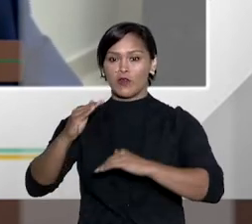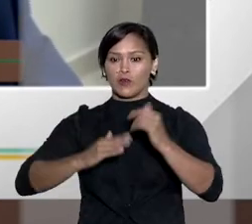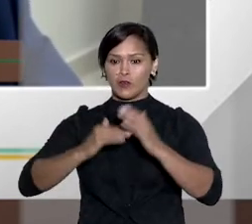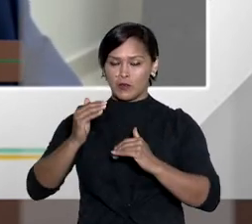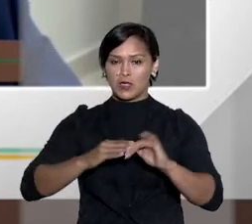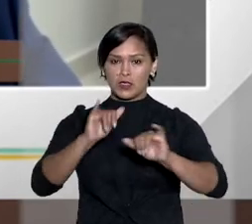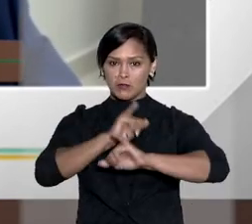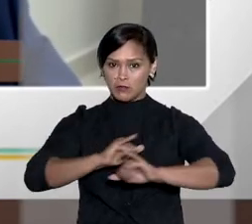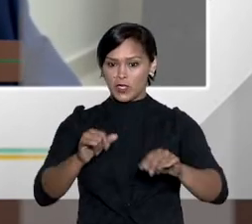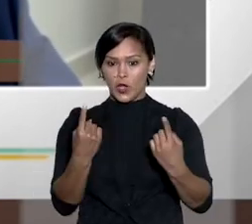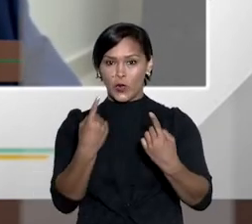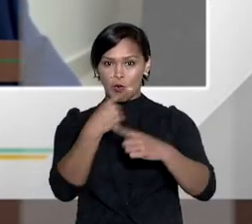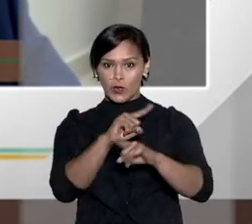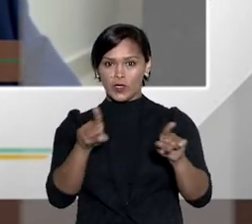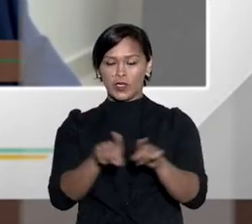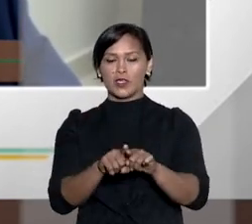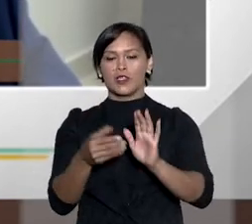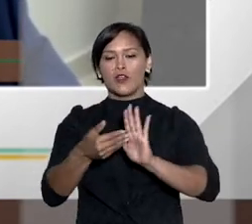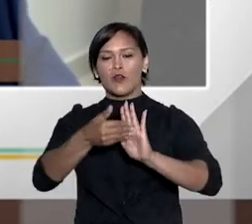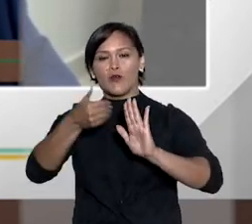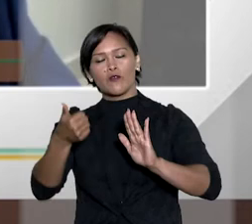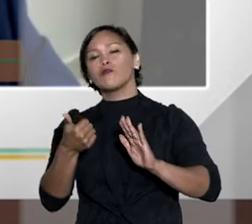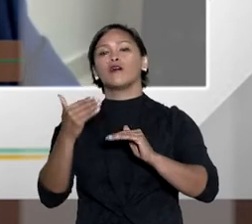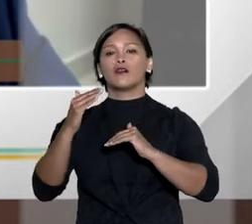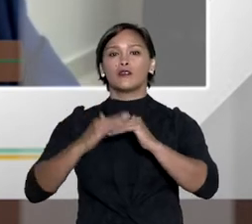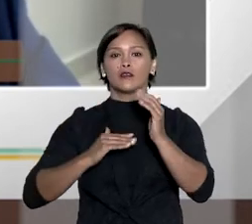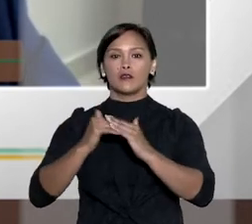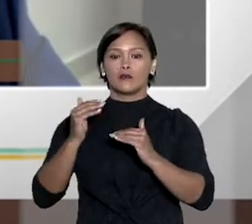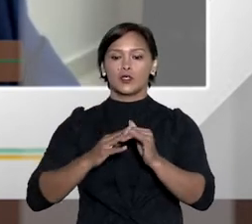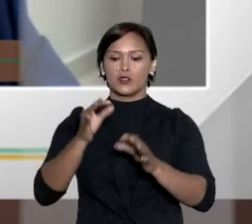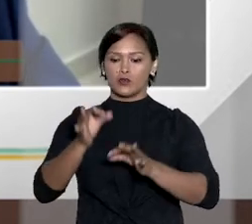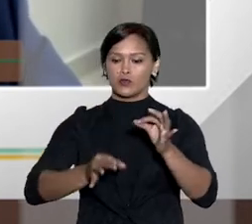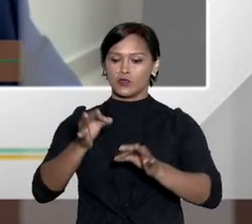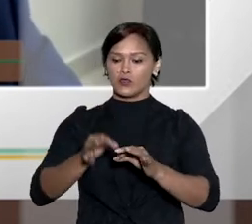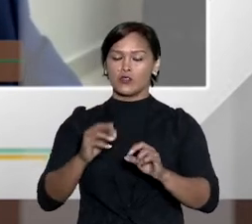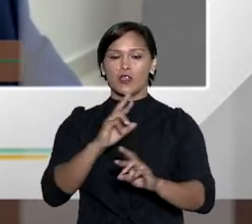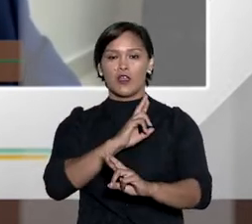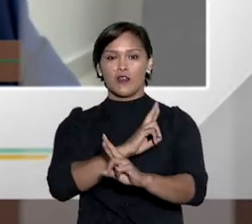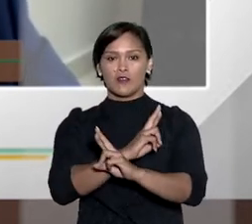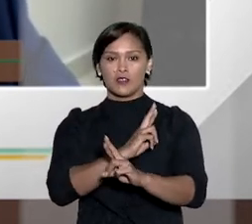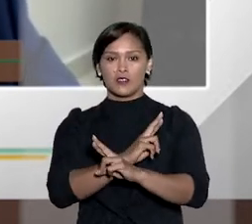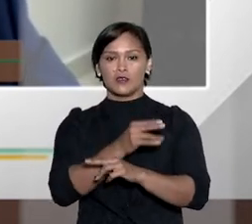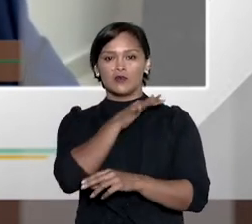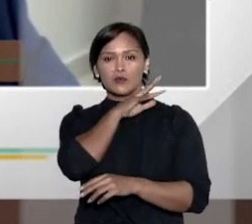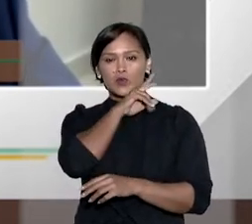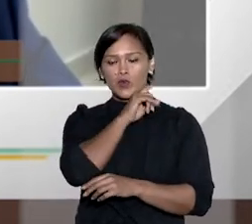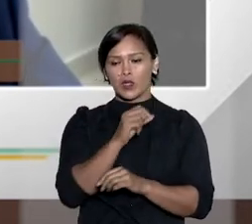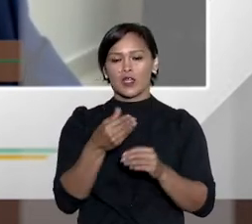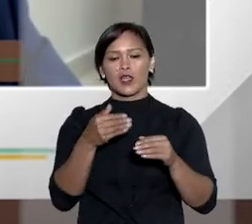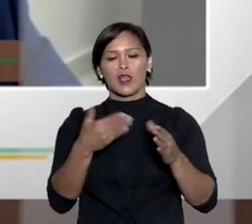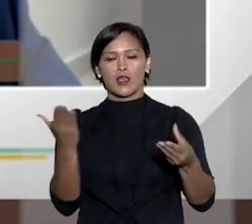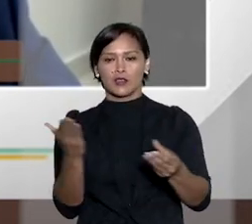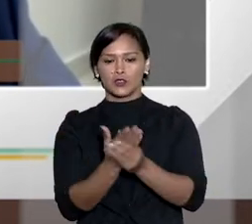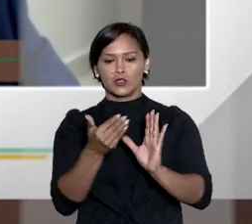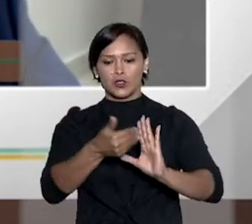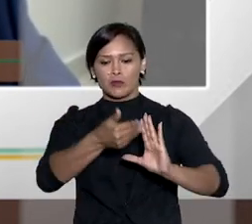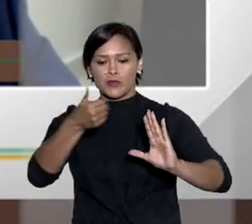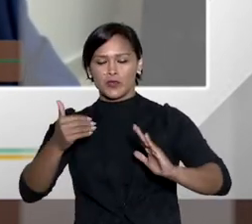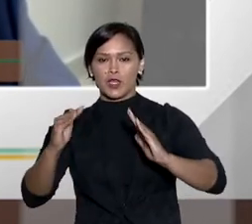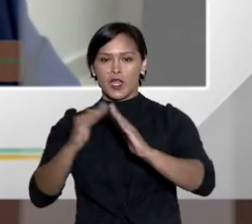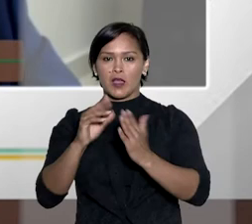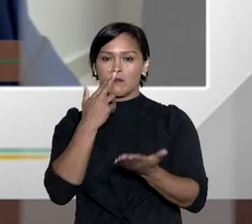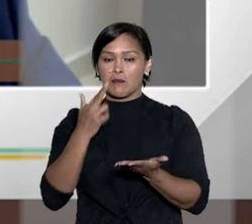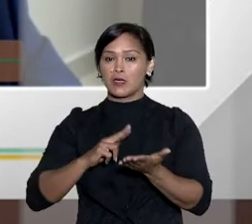Então, ela diz que estão fora da competência do juizado fazendário. Ações de desapropriação, mandato de